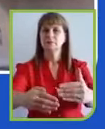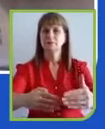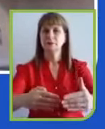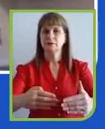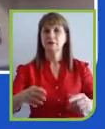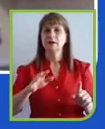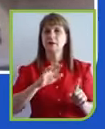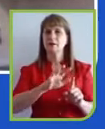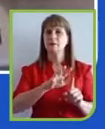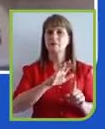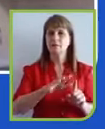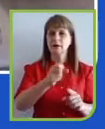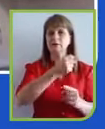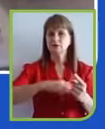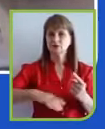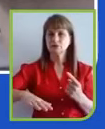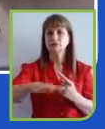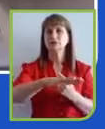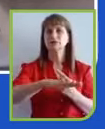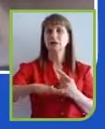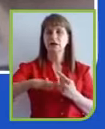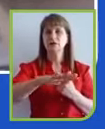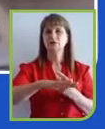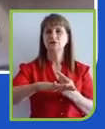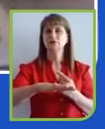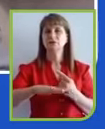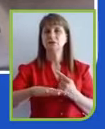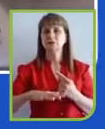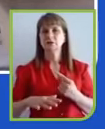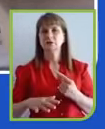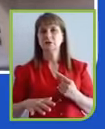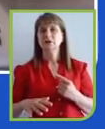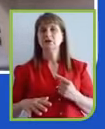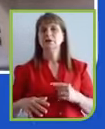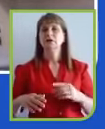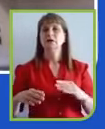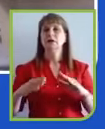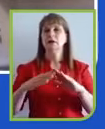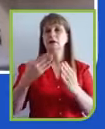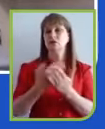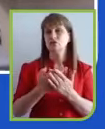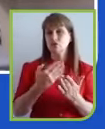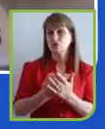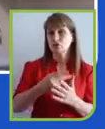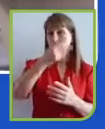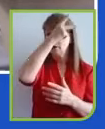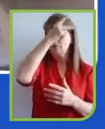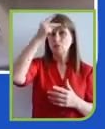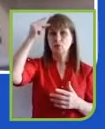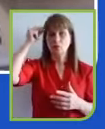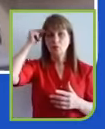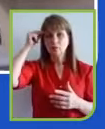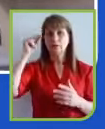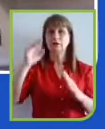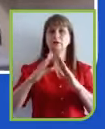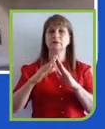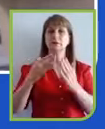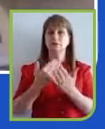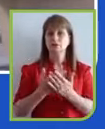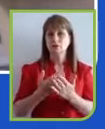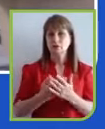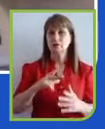que impacta a educação brasileira, na escola pública, que é a que mais precisa. E, ao mesmo tempo, você tem